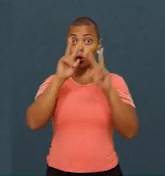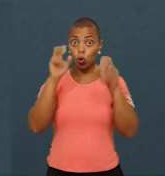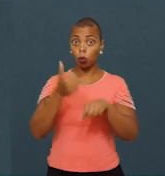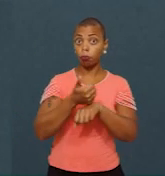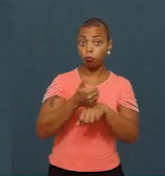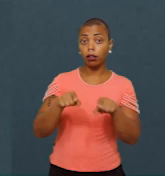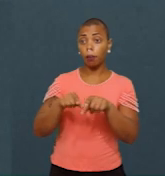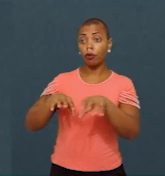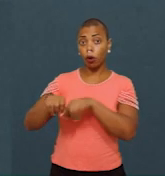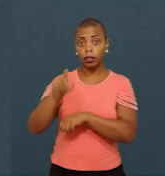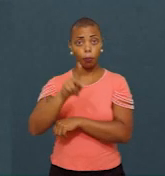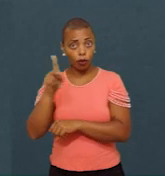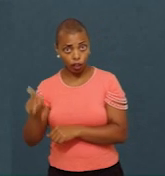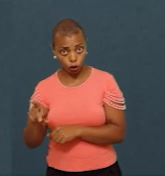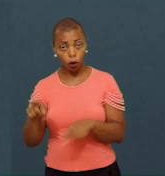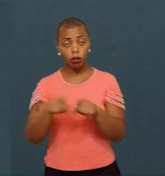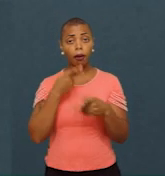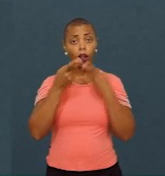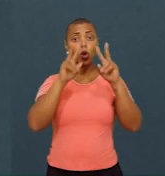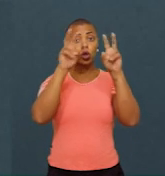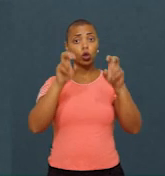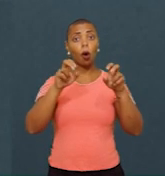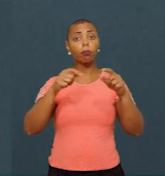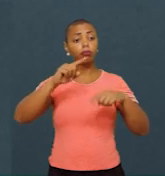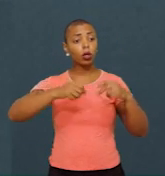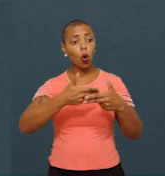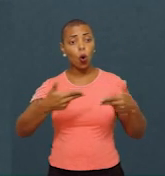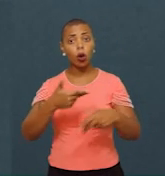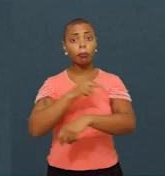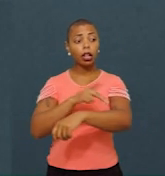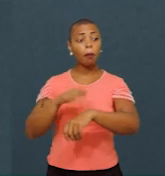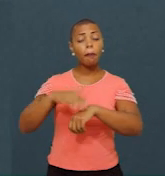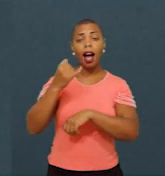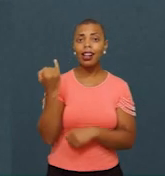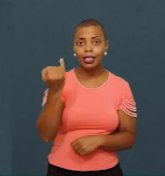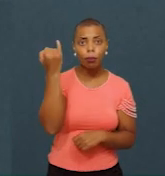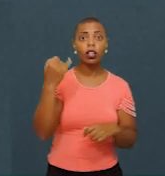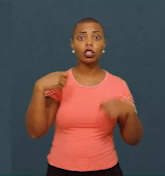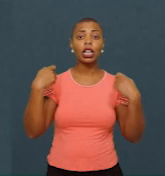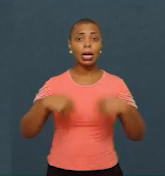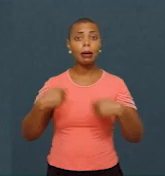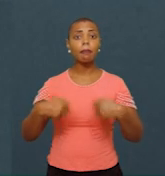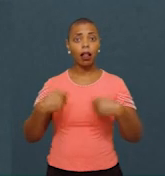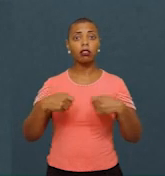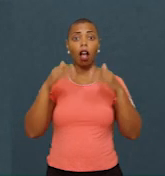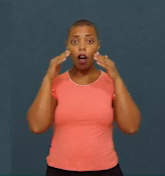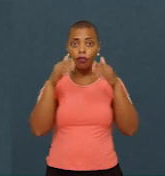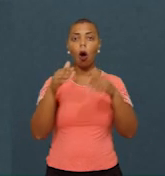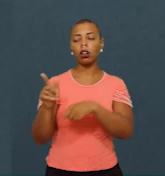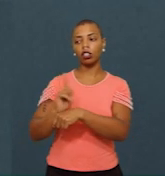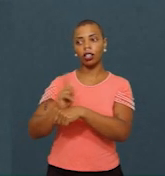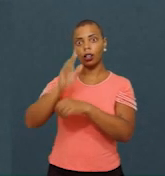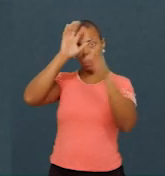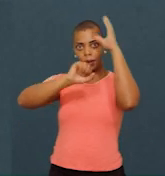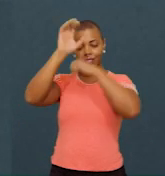formação de professores e também dos elementos pedagógicos mais importantes que precisam ser foco numa gestão para a aprendizagem.